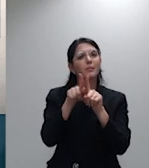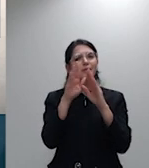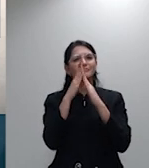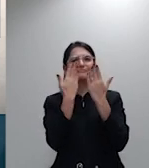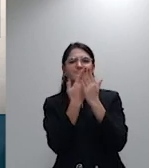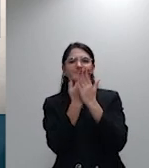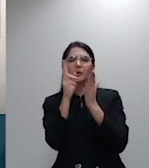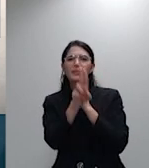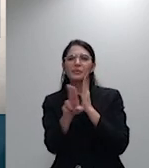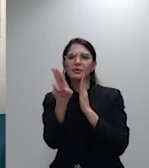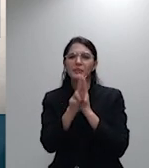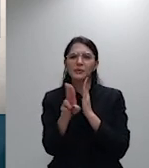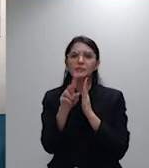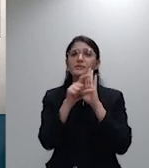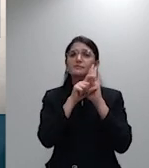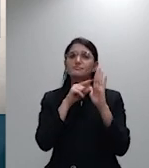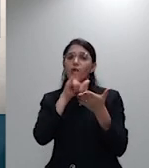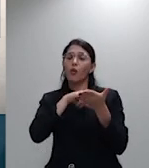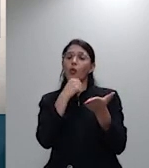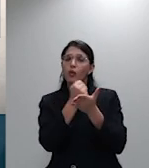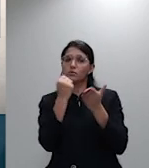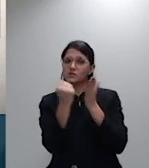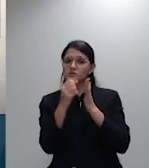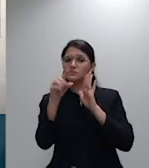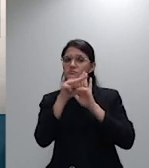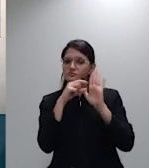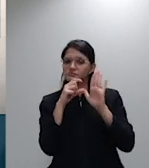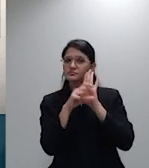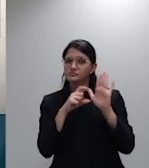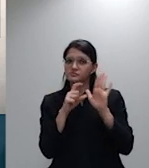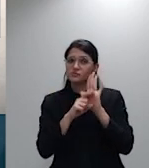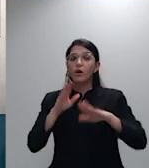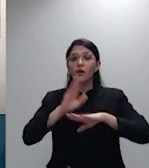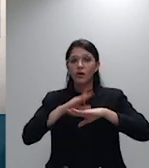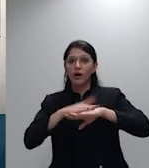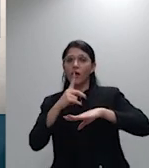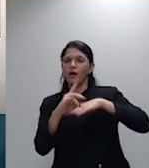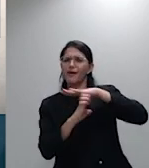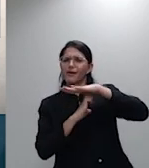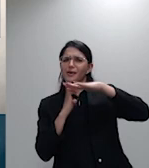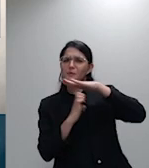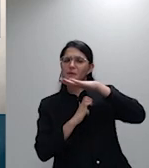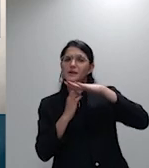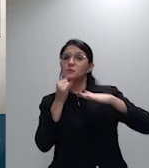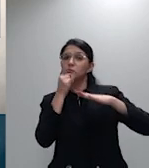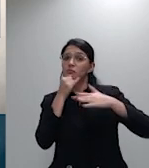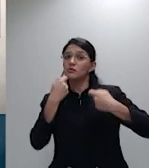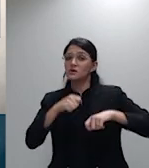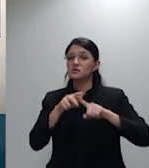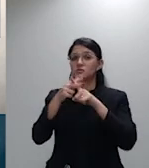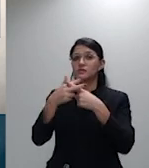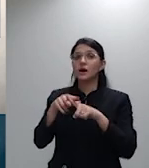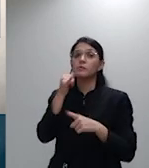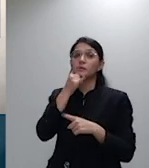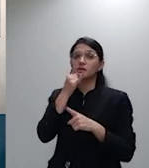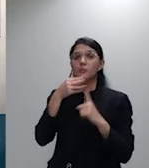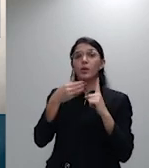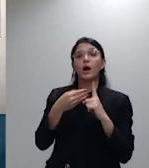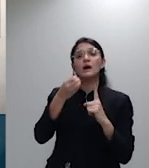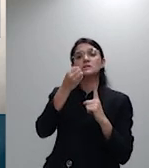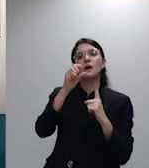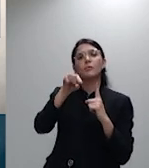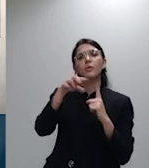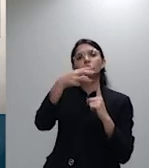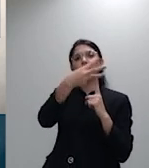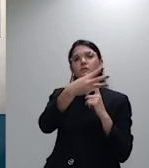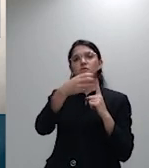cláusula é a operadora que vai ter que justificar nos autos caso a caso por que ela aplica 0,49% com os 24 anos e 107%